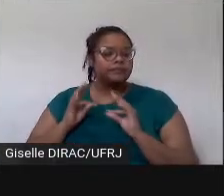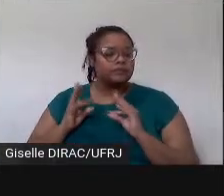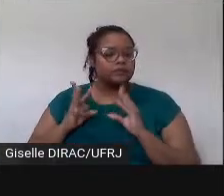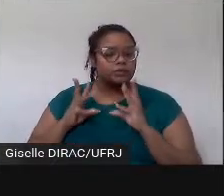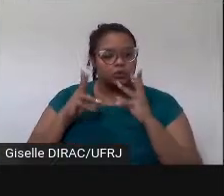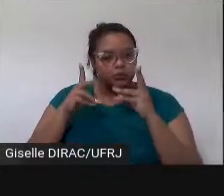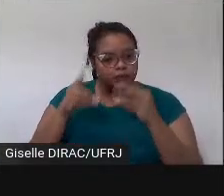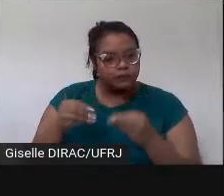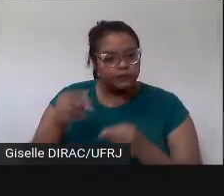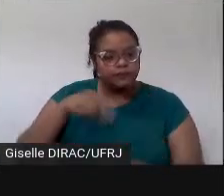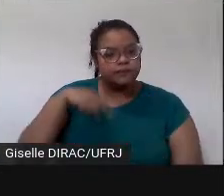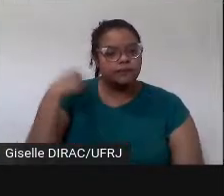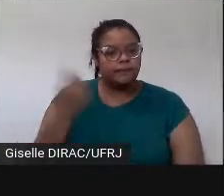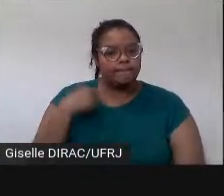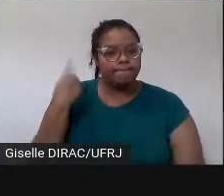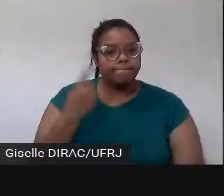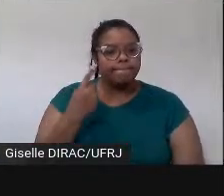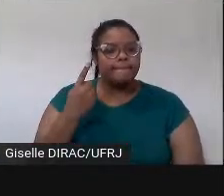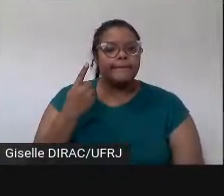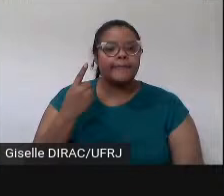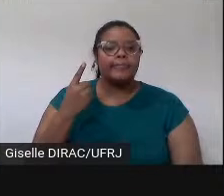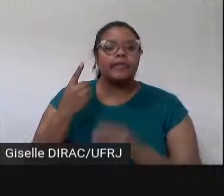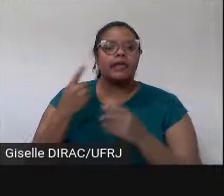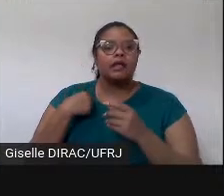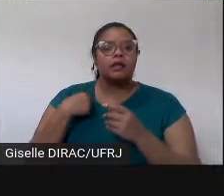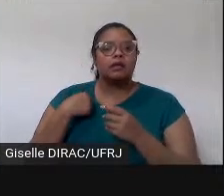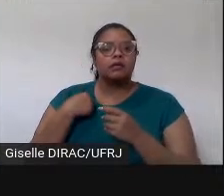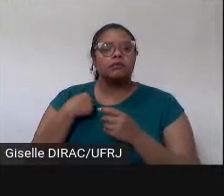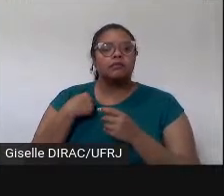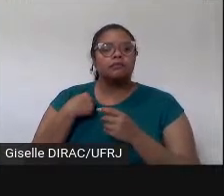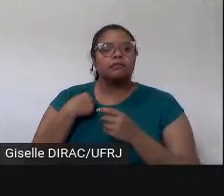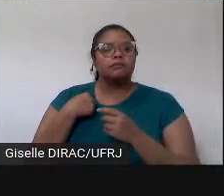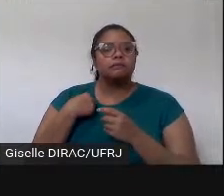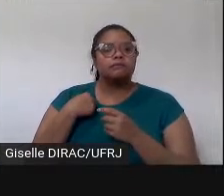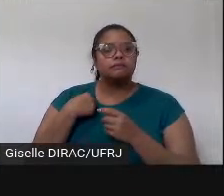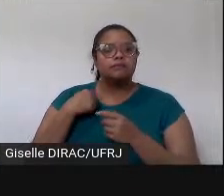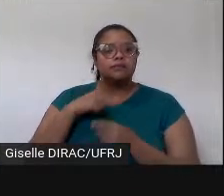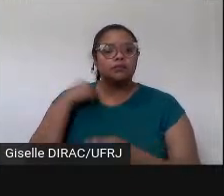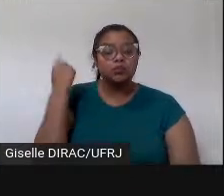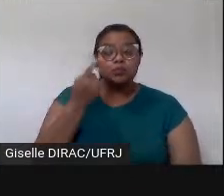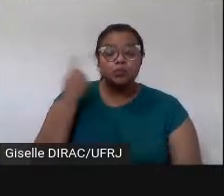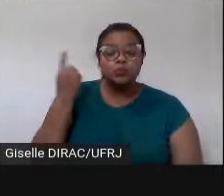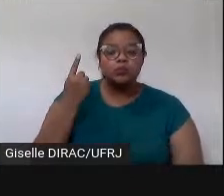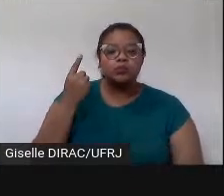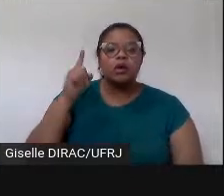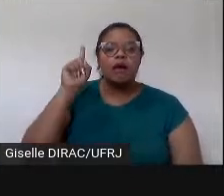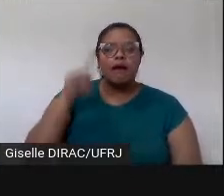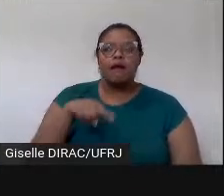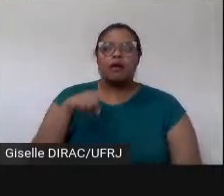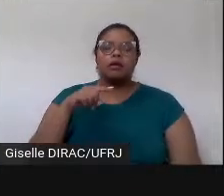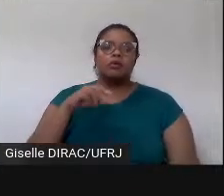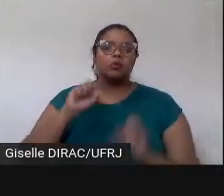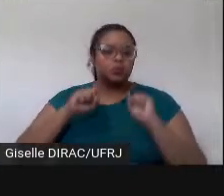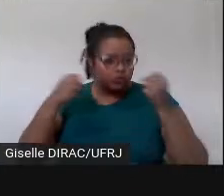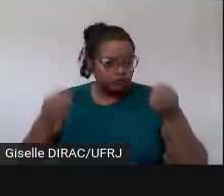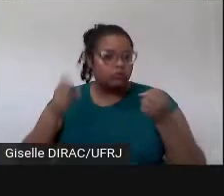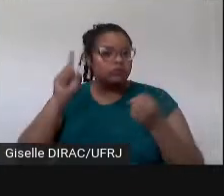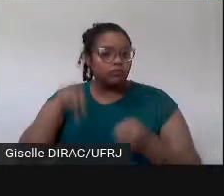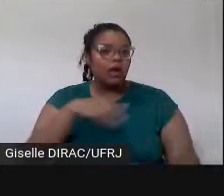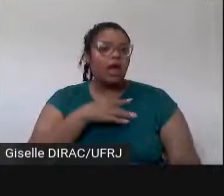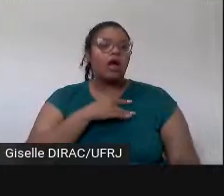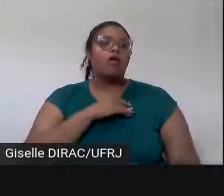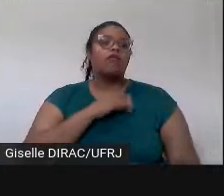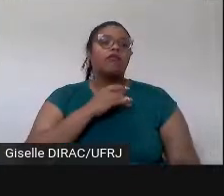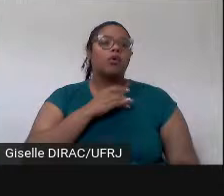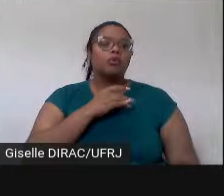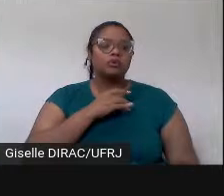isso, cabe destacar que tudo isso é um esforço voluntário, todos, todos os